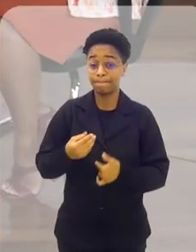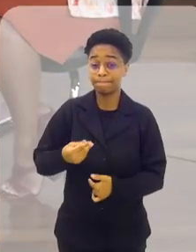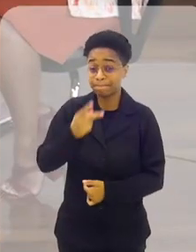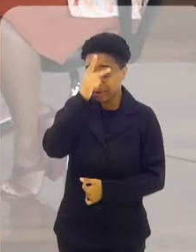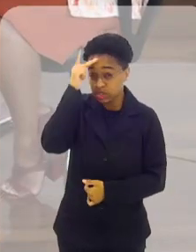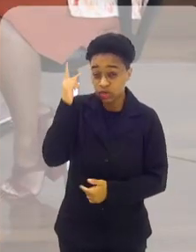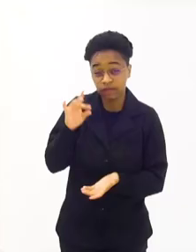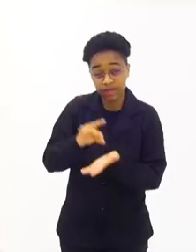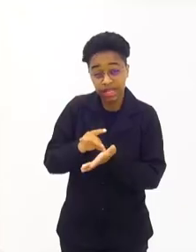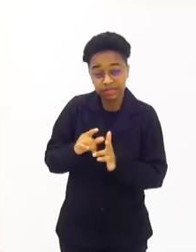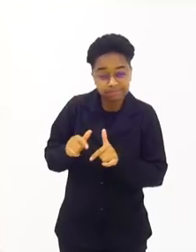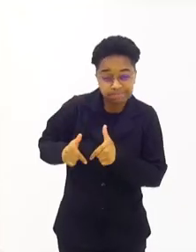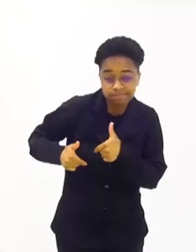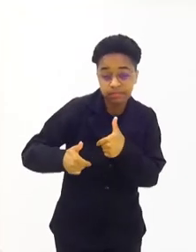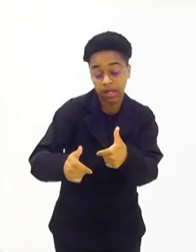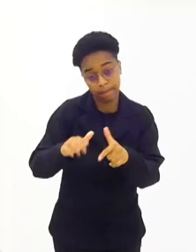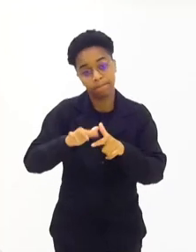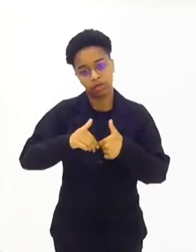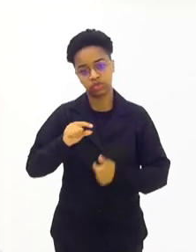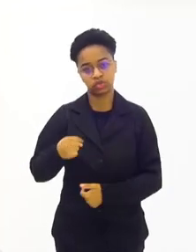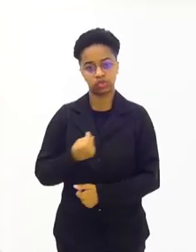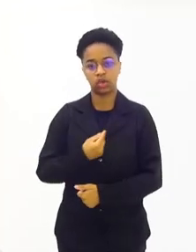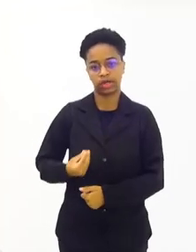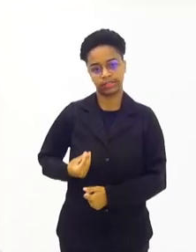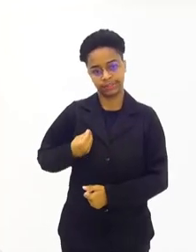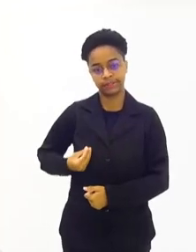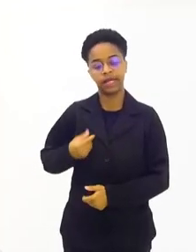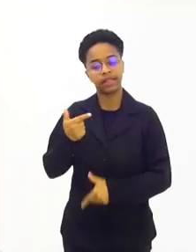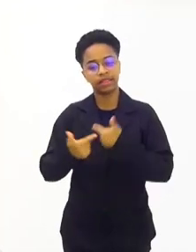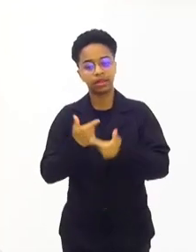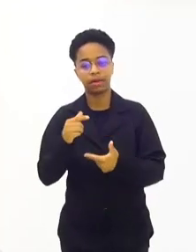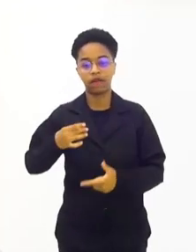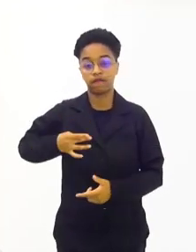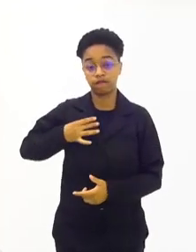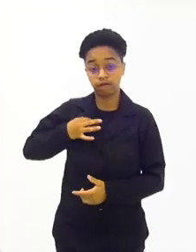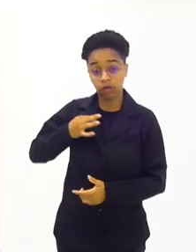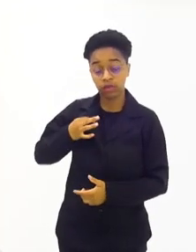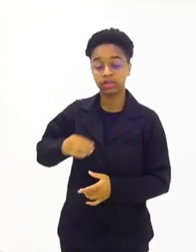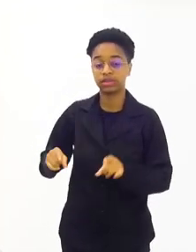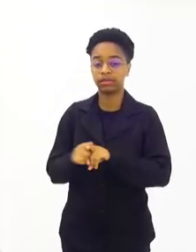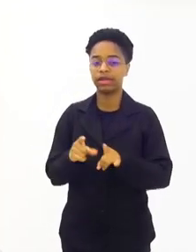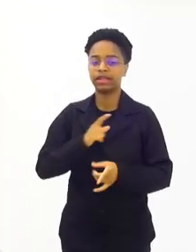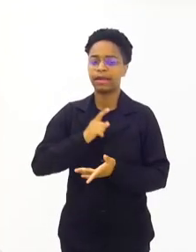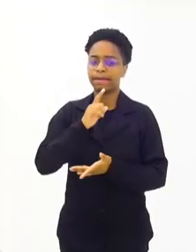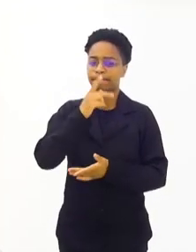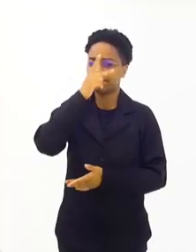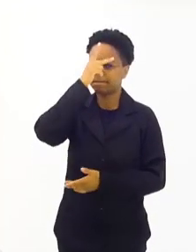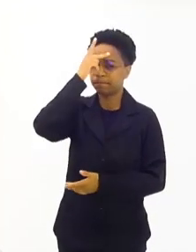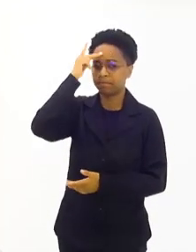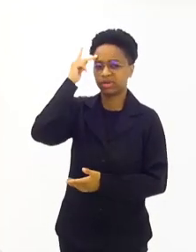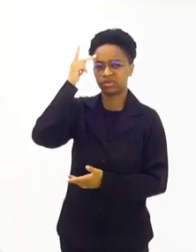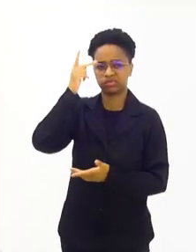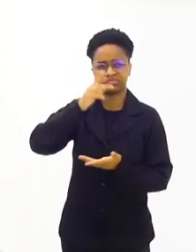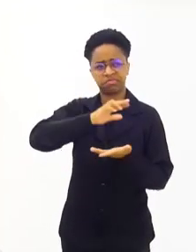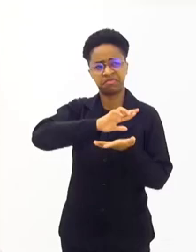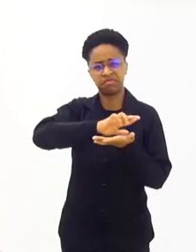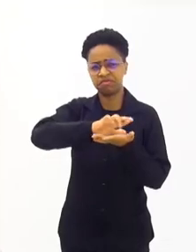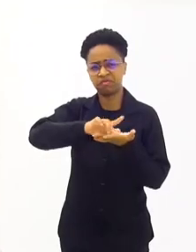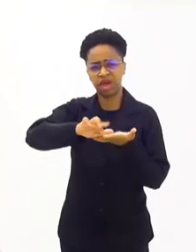de pessoas que realmente lutam pela causa, que trabalham conosco voluntariamente. Eu tenho voluntários de